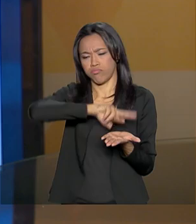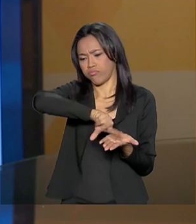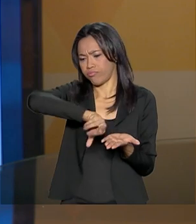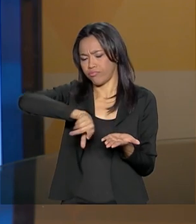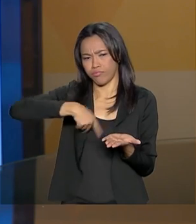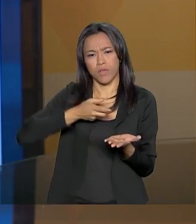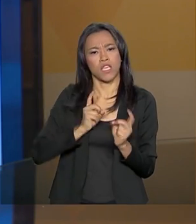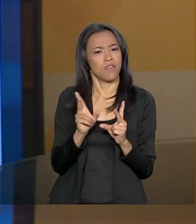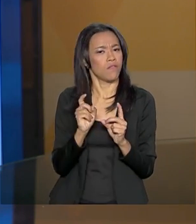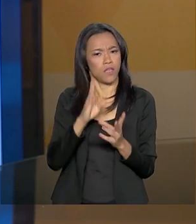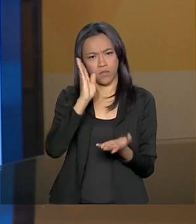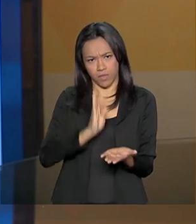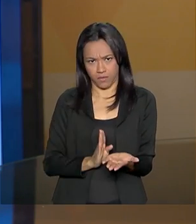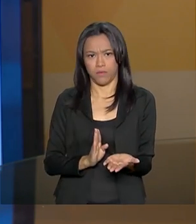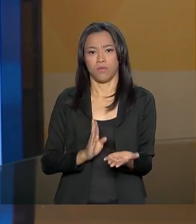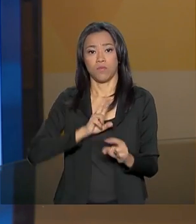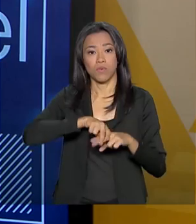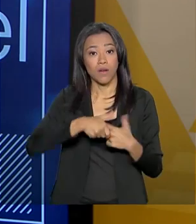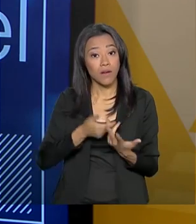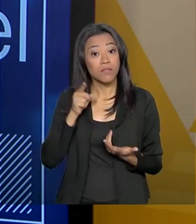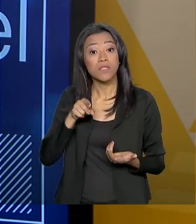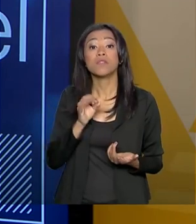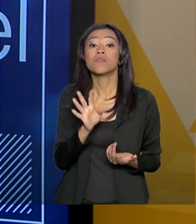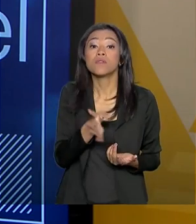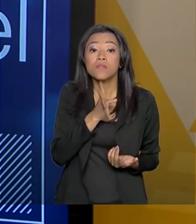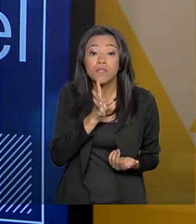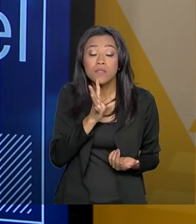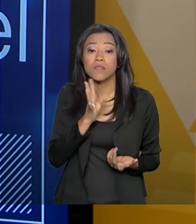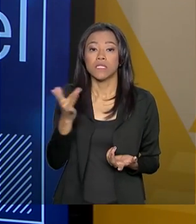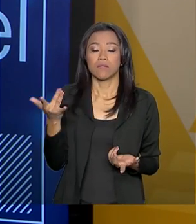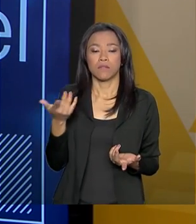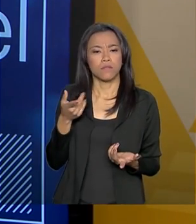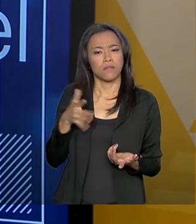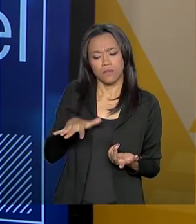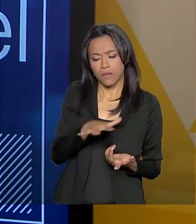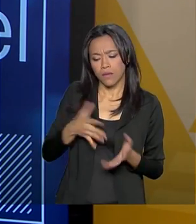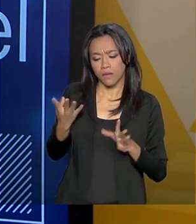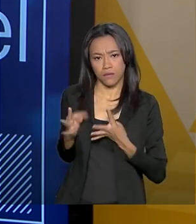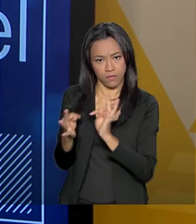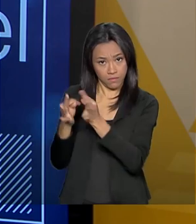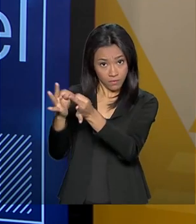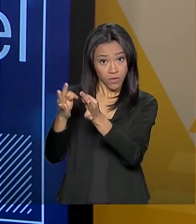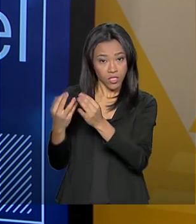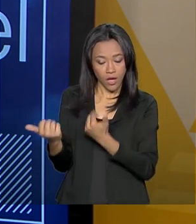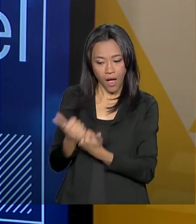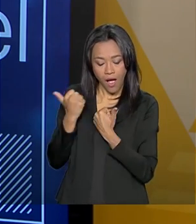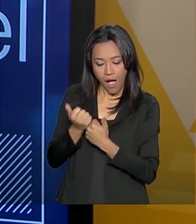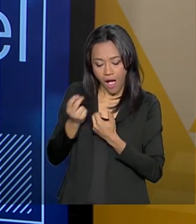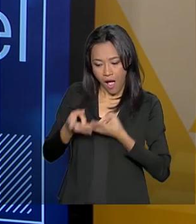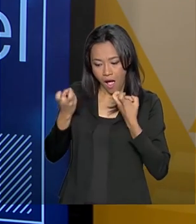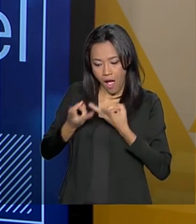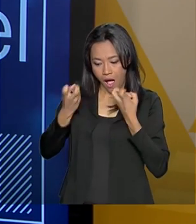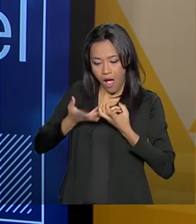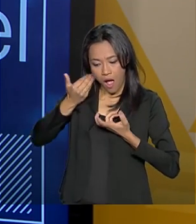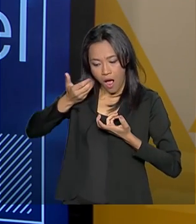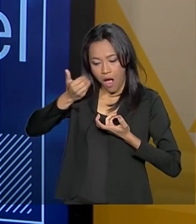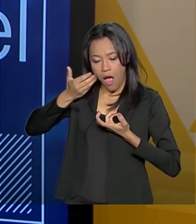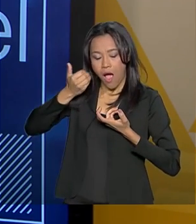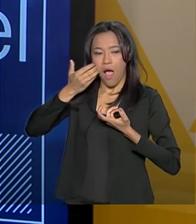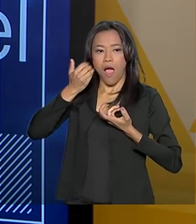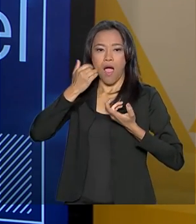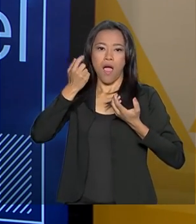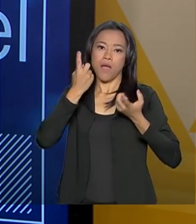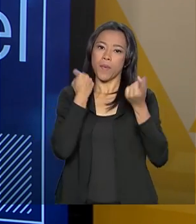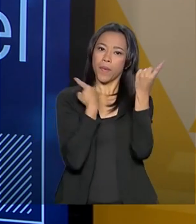pelo conhecimento e tecnologia, que se desenvolveram principalmente